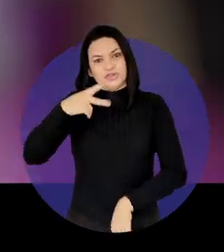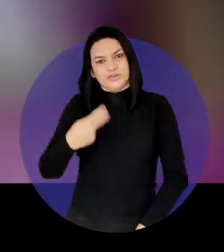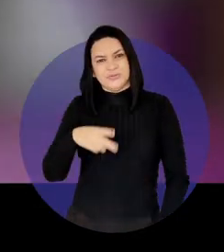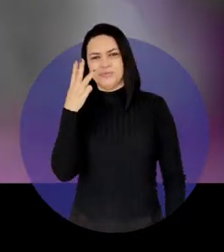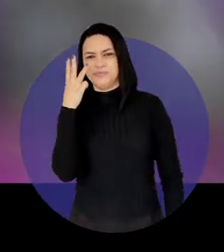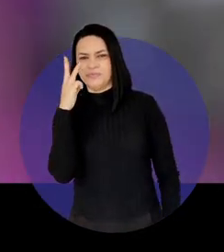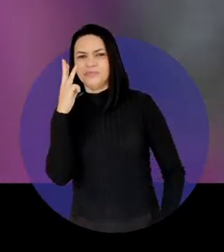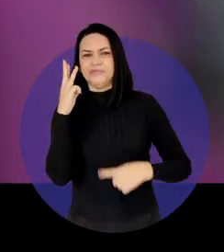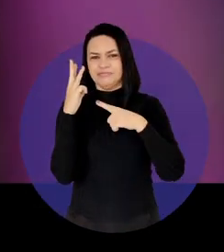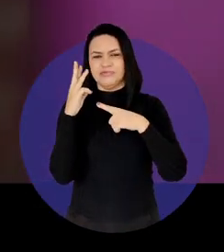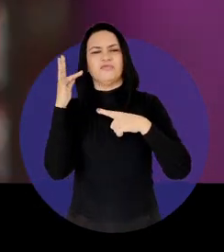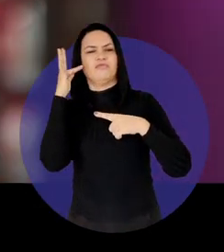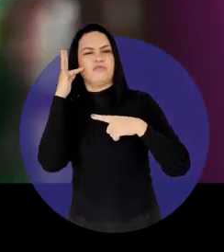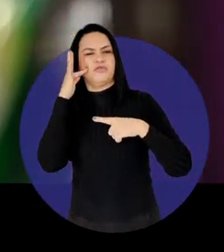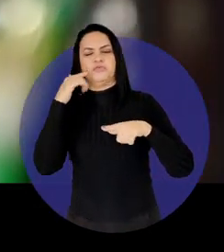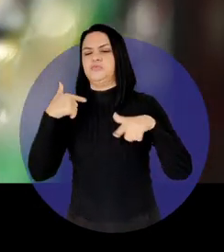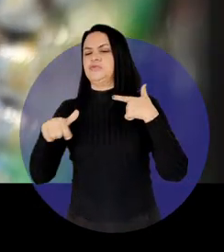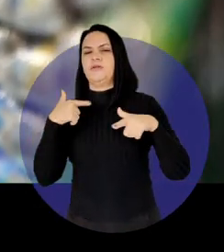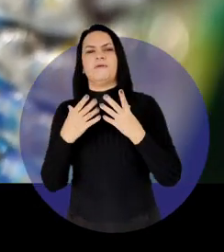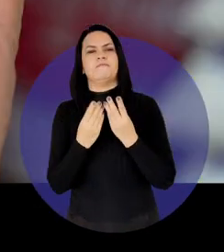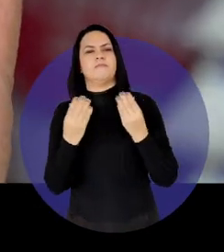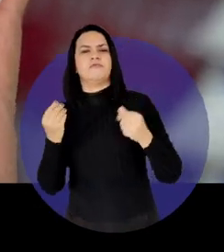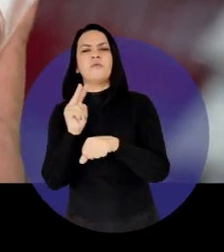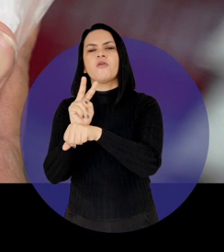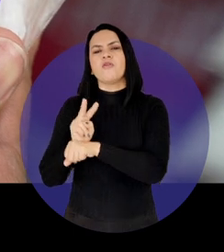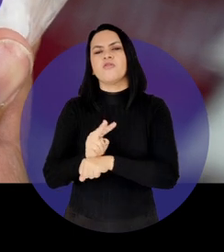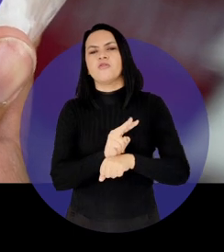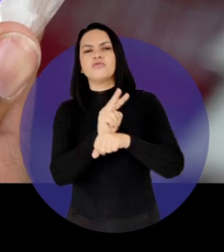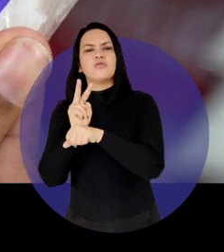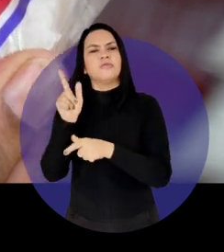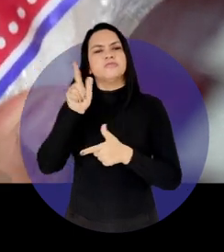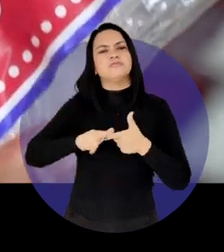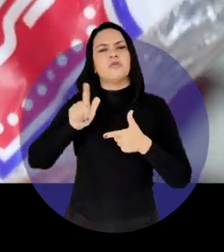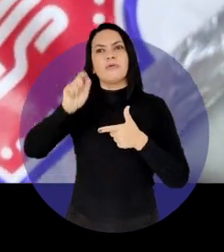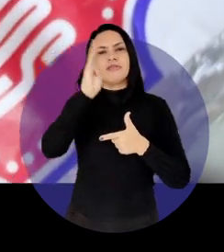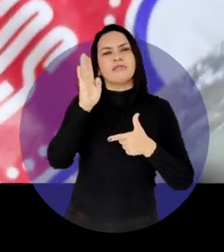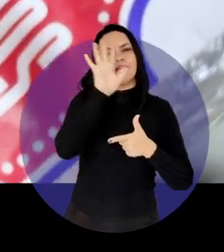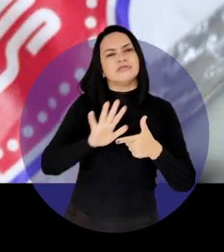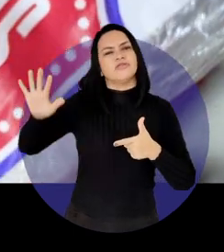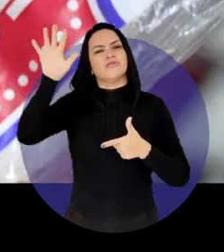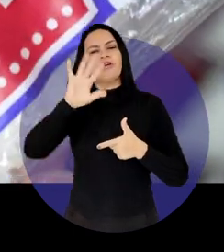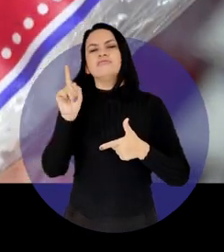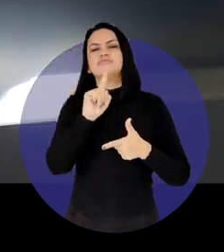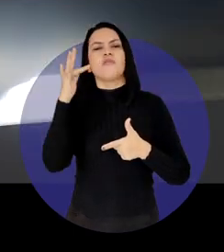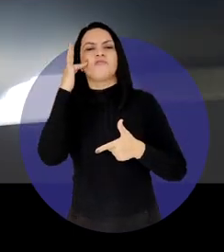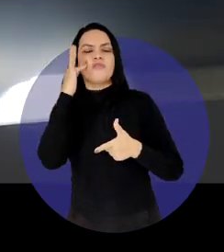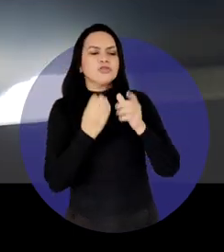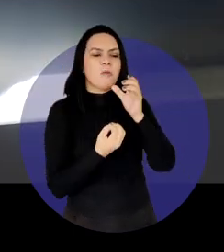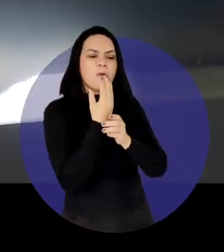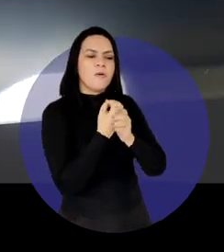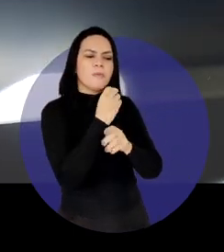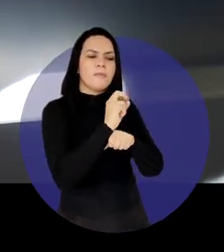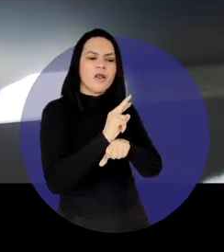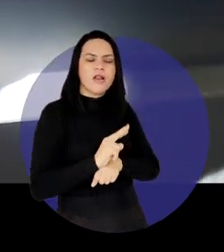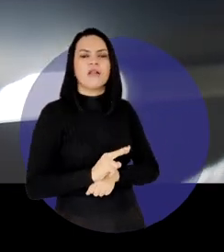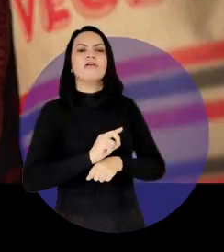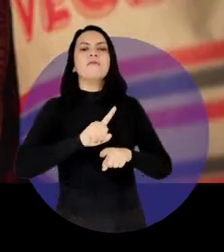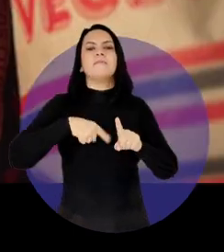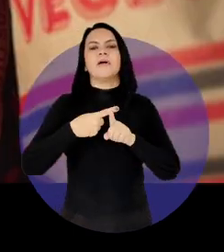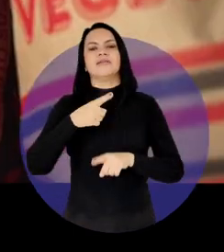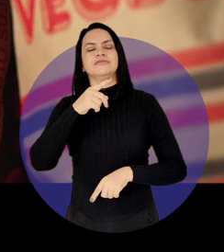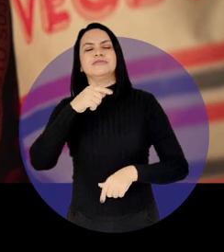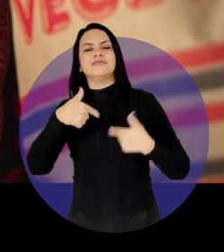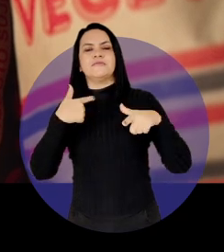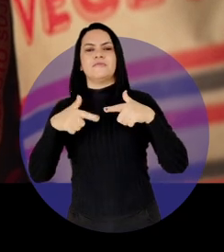no Maranhão, Flávio Dino trabalhou muito para proteger a nossa gente dessa crise nacional, criando mais empregos por seis anos consecutivos.